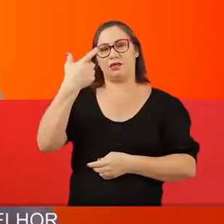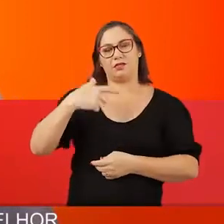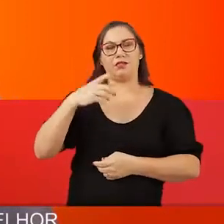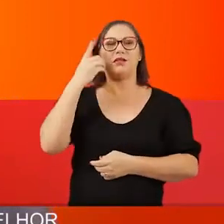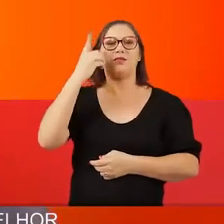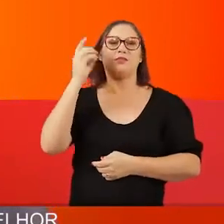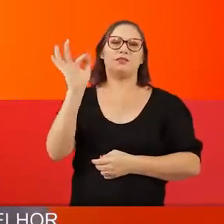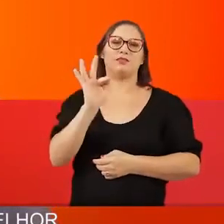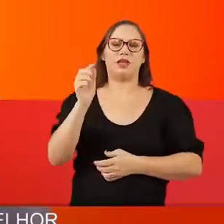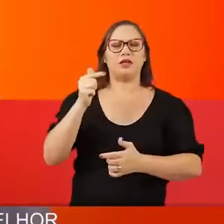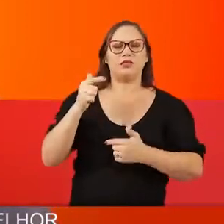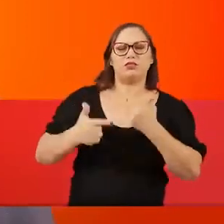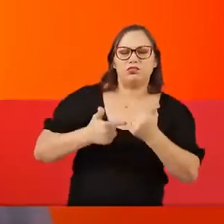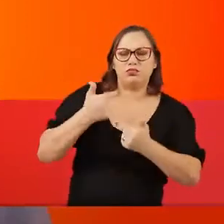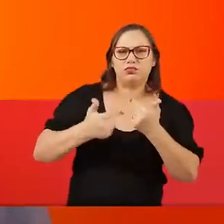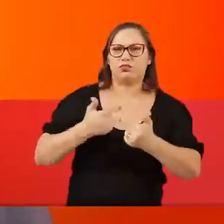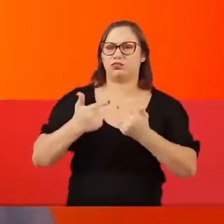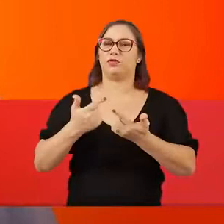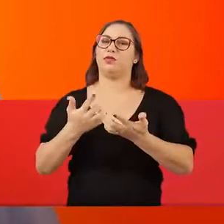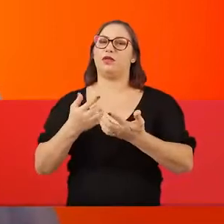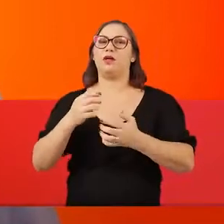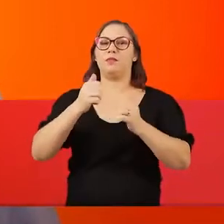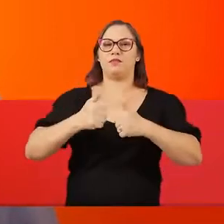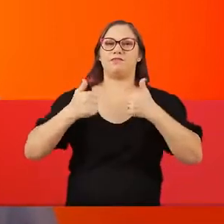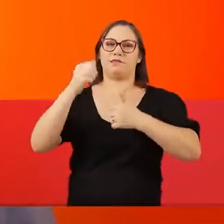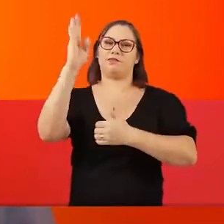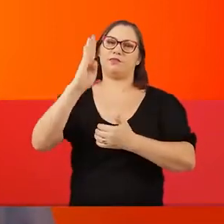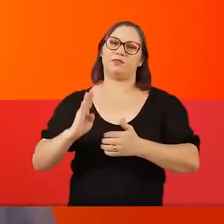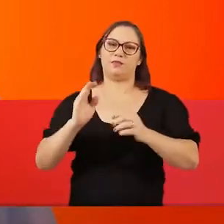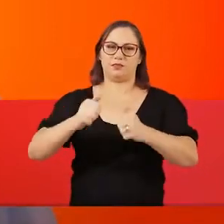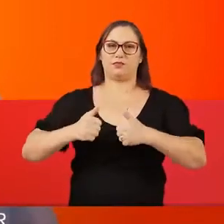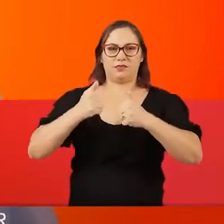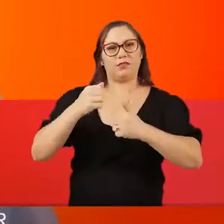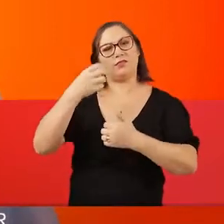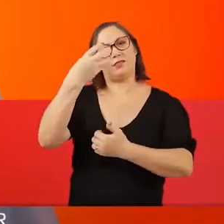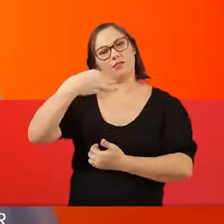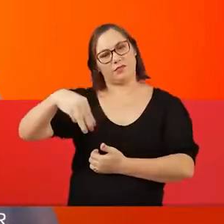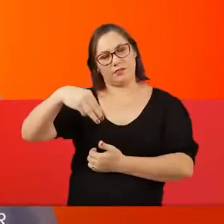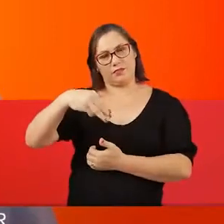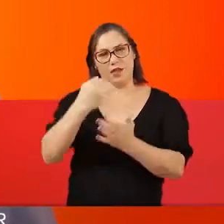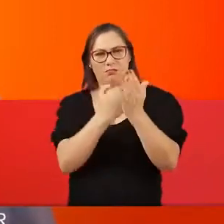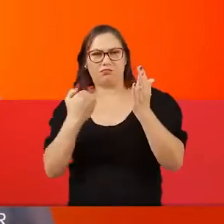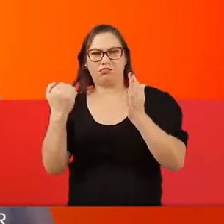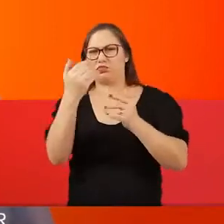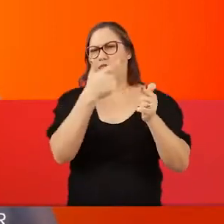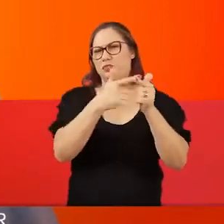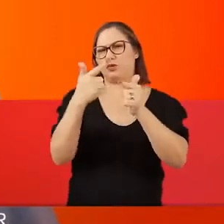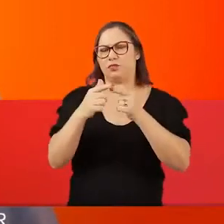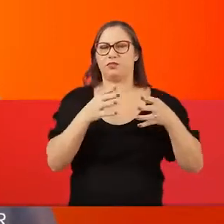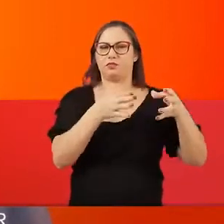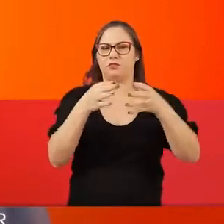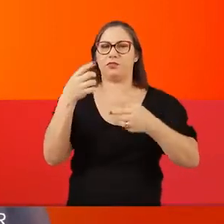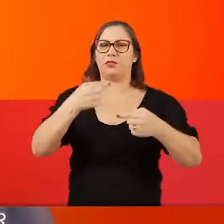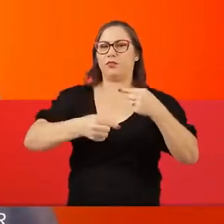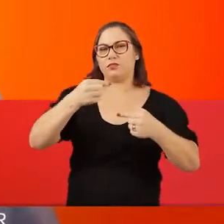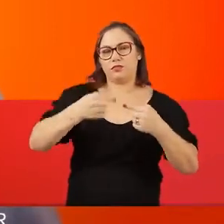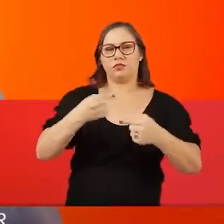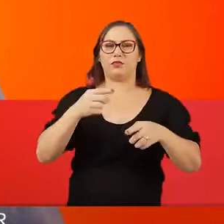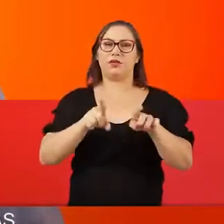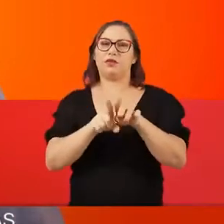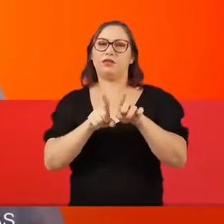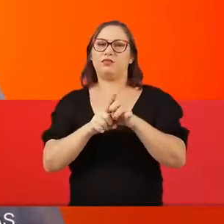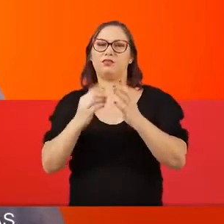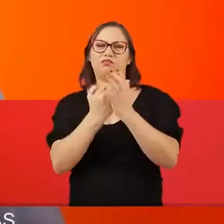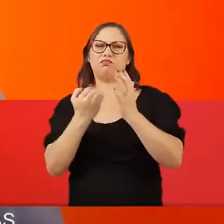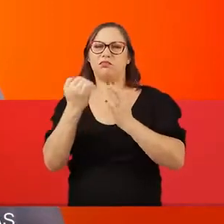federal, sempre lutei pelo melhor para o Brasil e para o Maranhão. Acima das divergências partidárias e